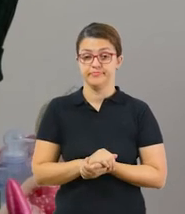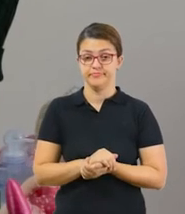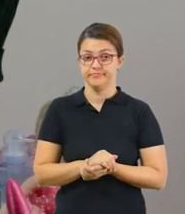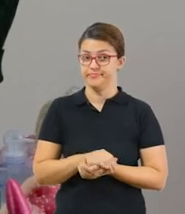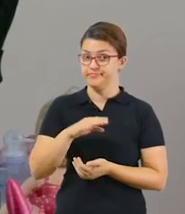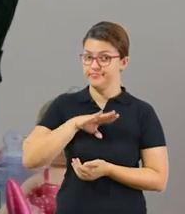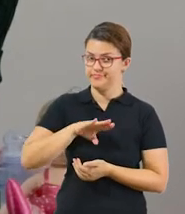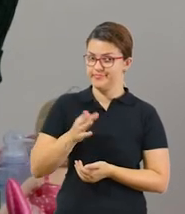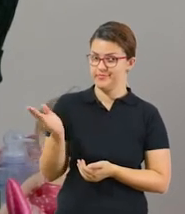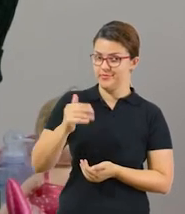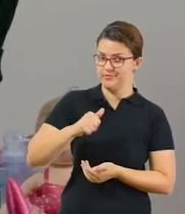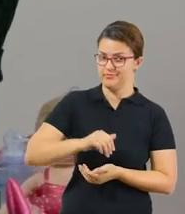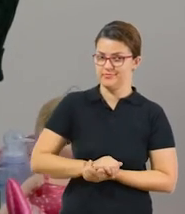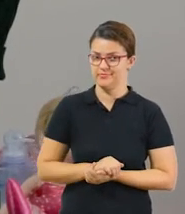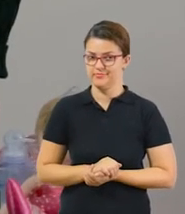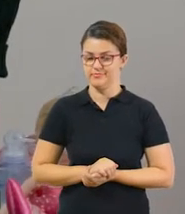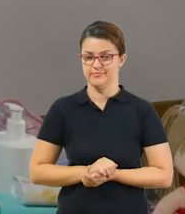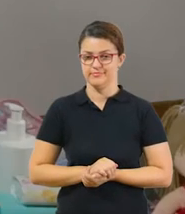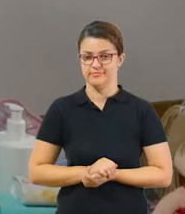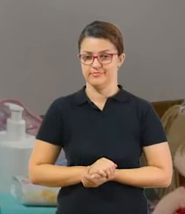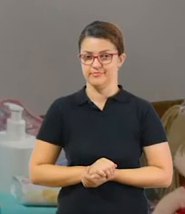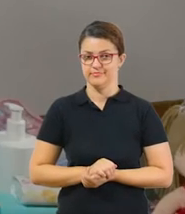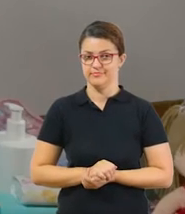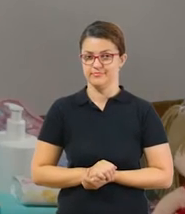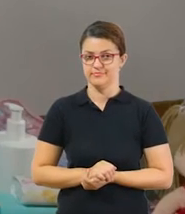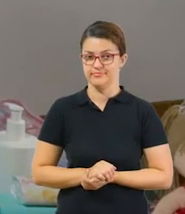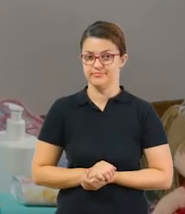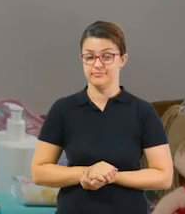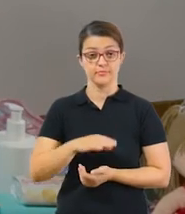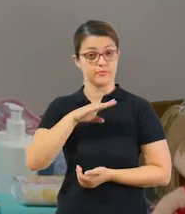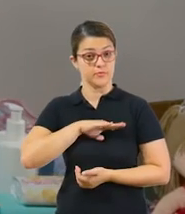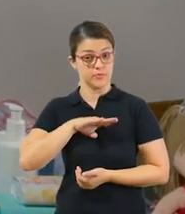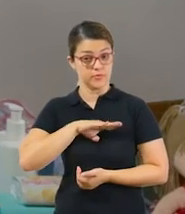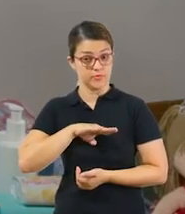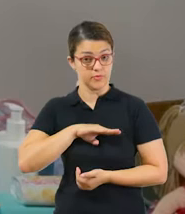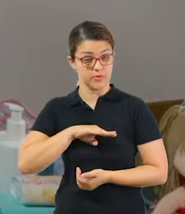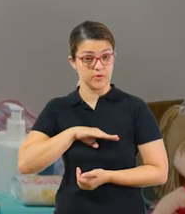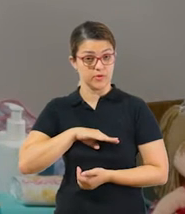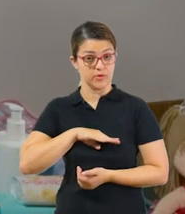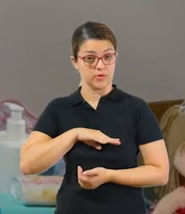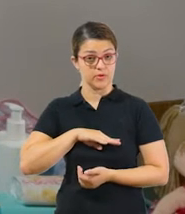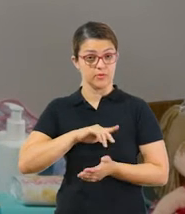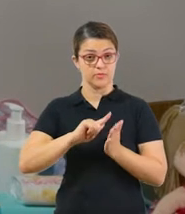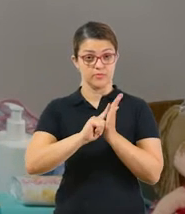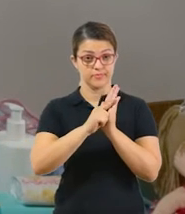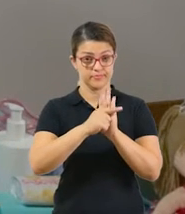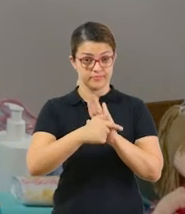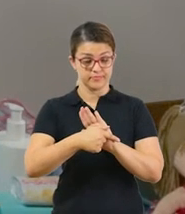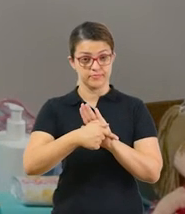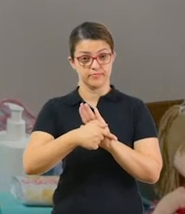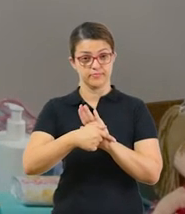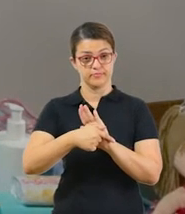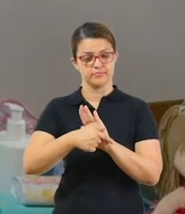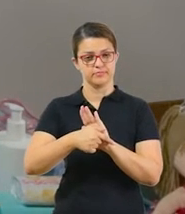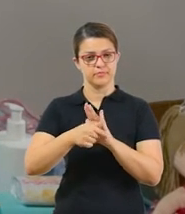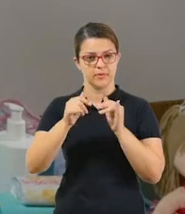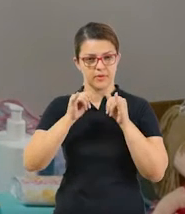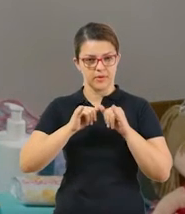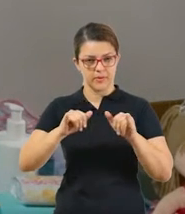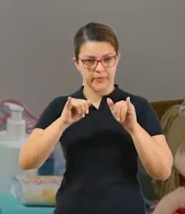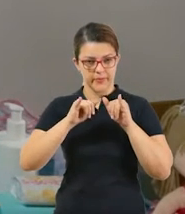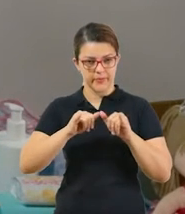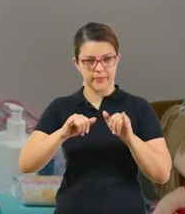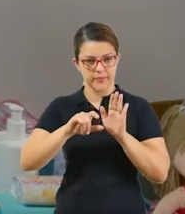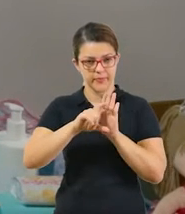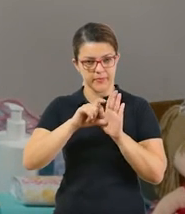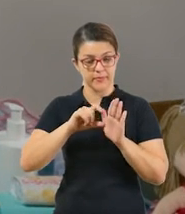Vamos à língua portuguesa? Em língua portuguesa, vamos entrar no gênero textual bilhete. Vocês conhecem